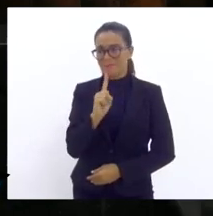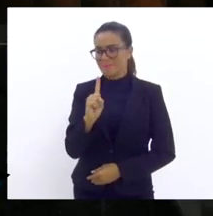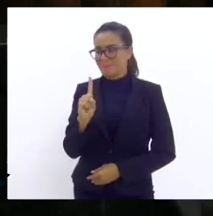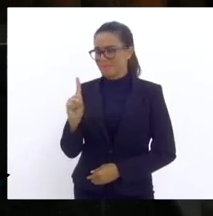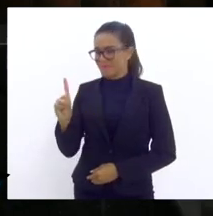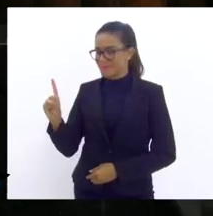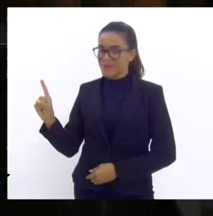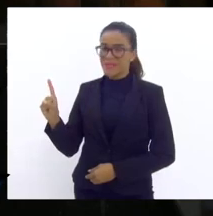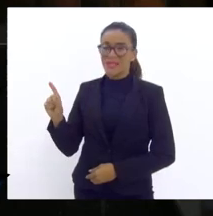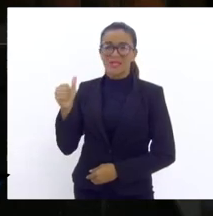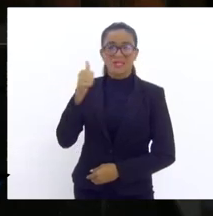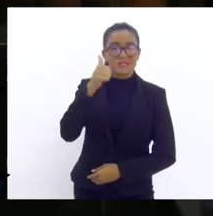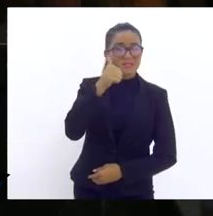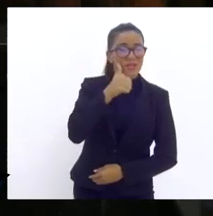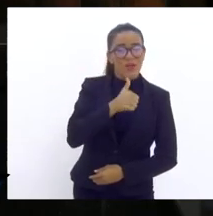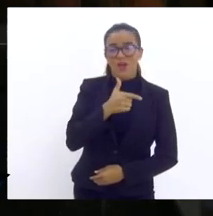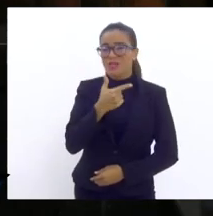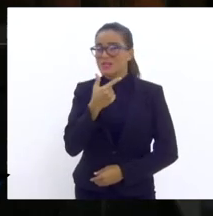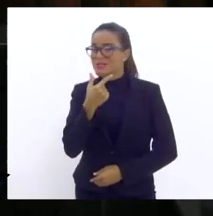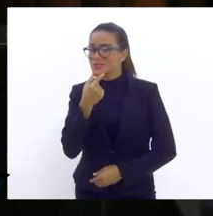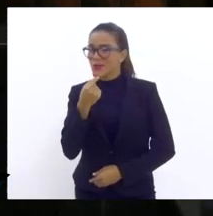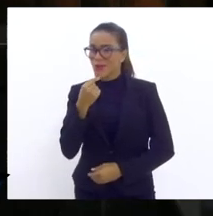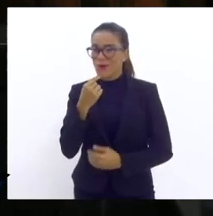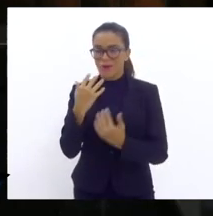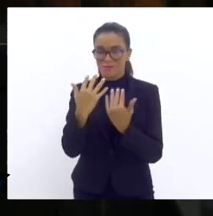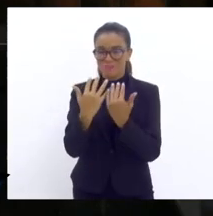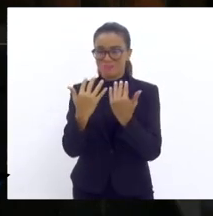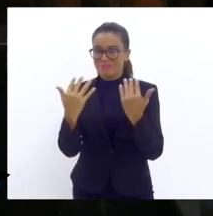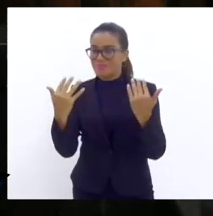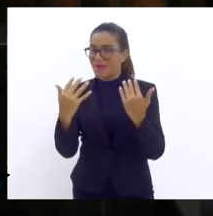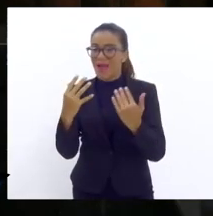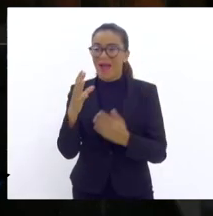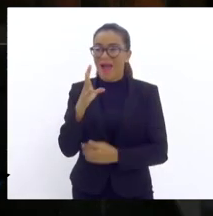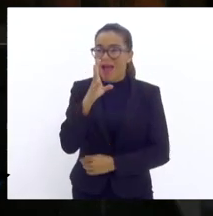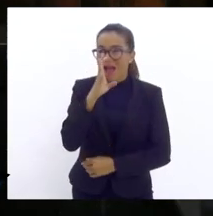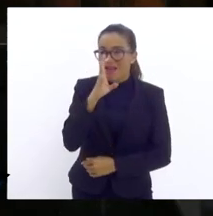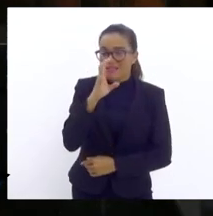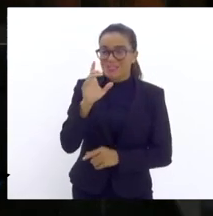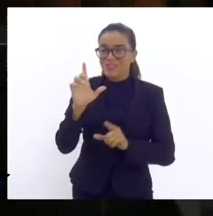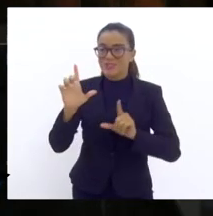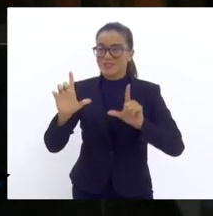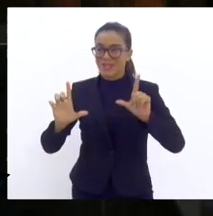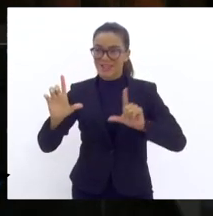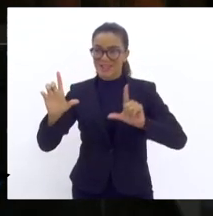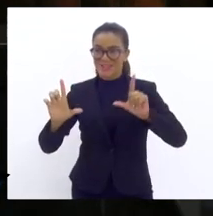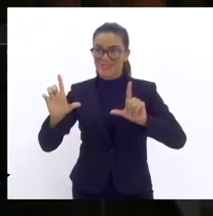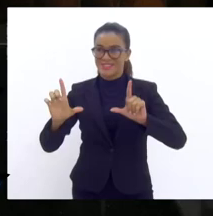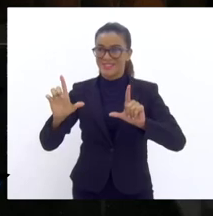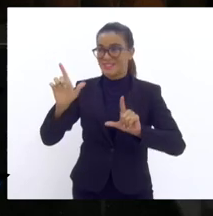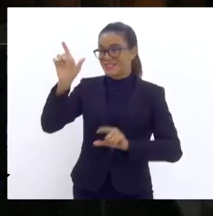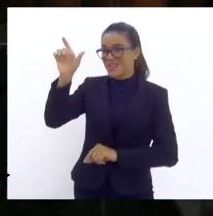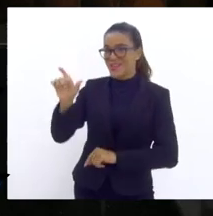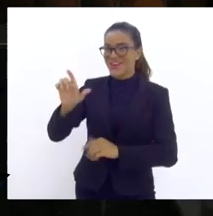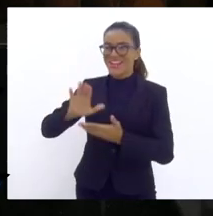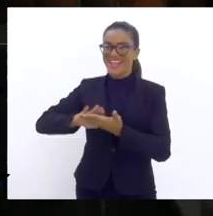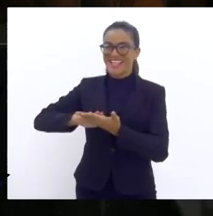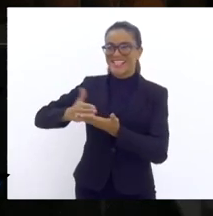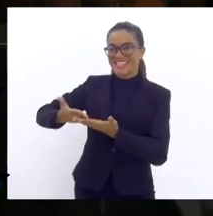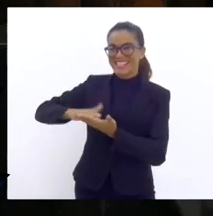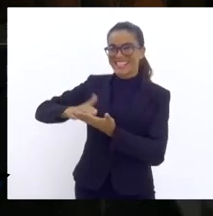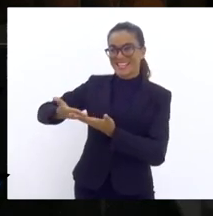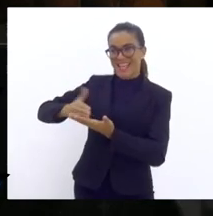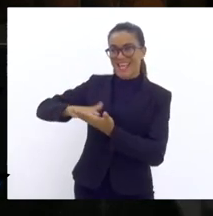senhoras e senhores telespectadores da TV Alerja, senhora intérprete da